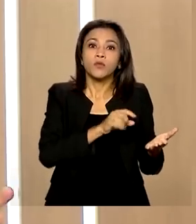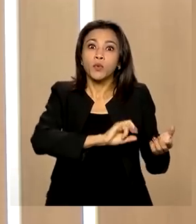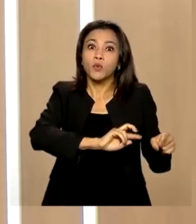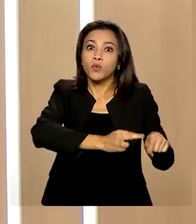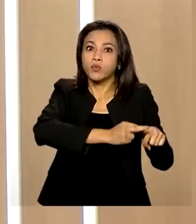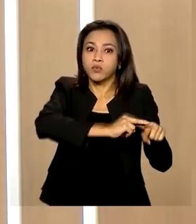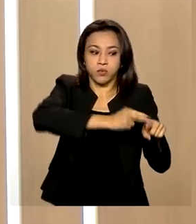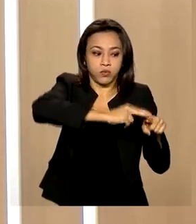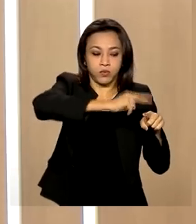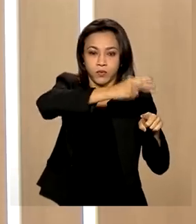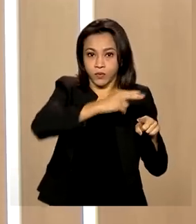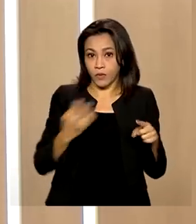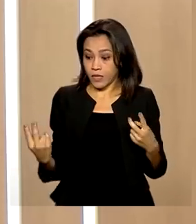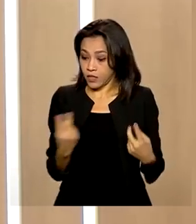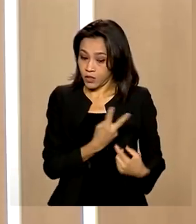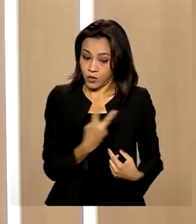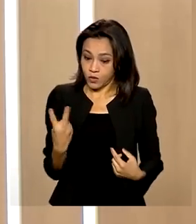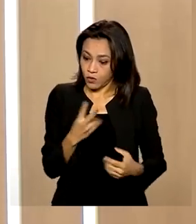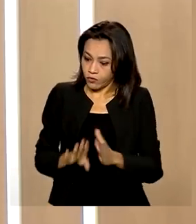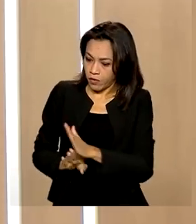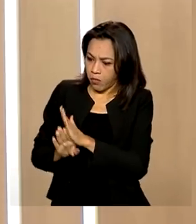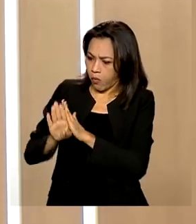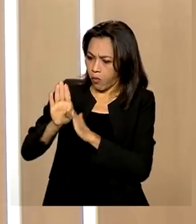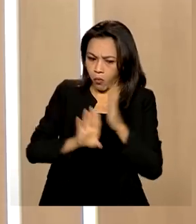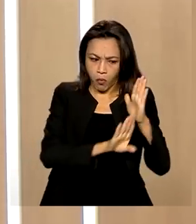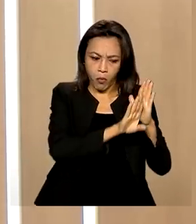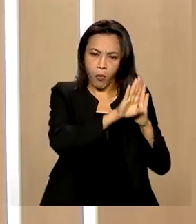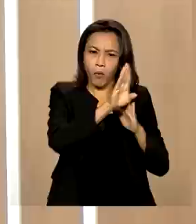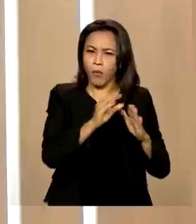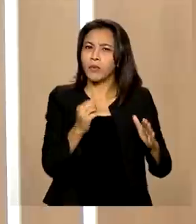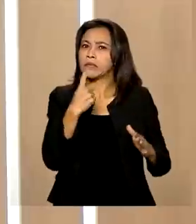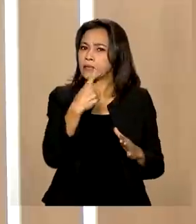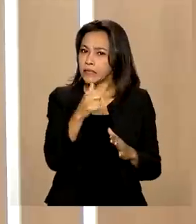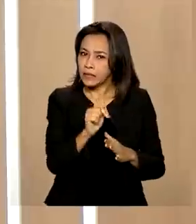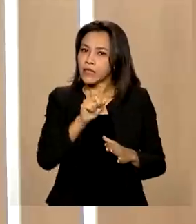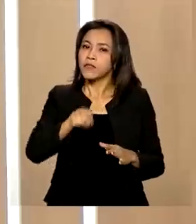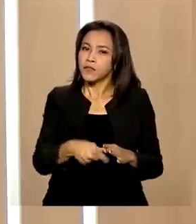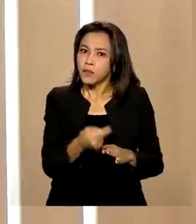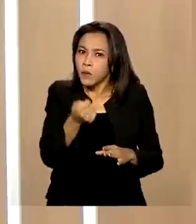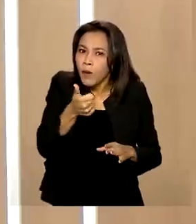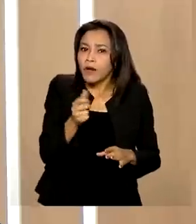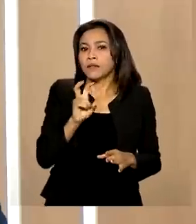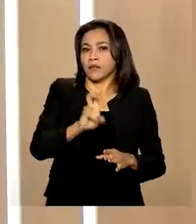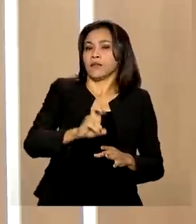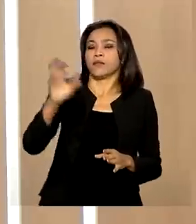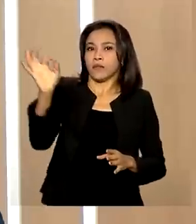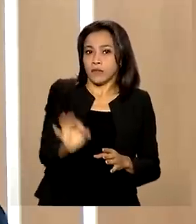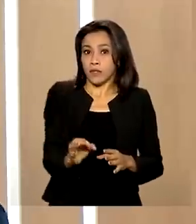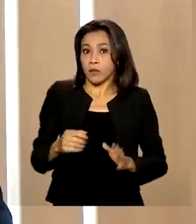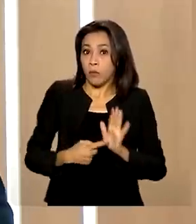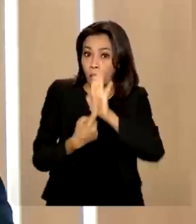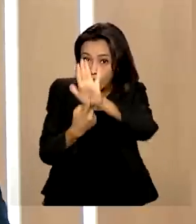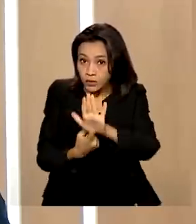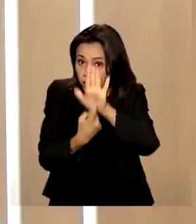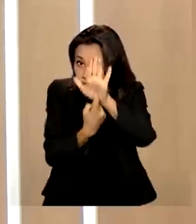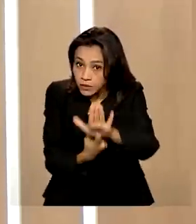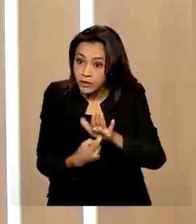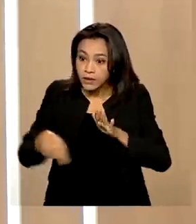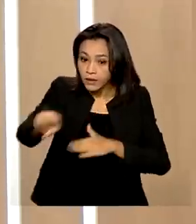impostos juntos tiveram um crescimento real de quase 17,5%, mostrando que as empresas estão